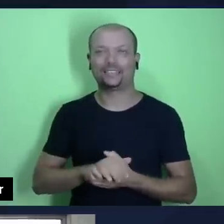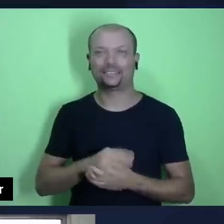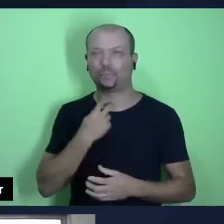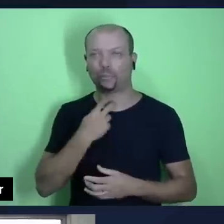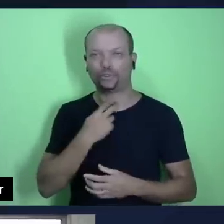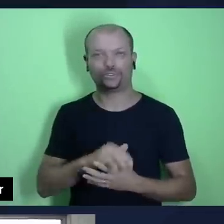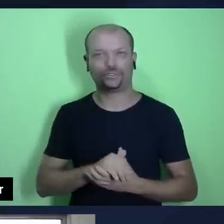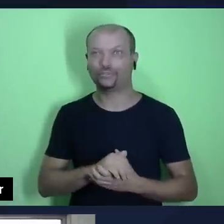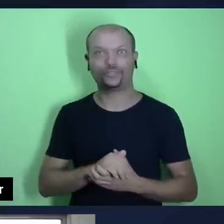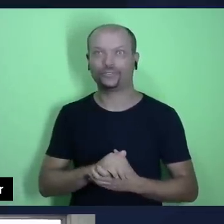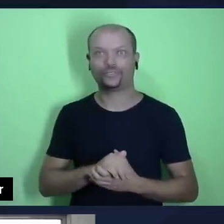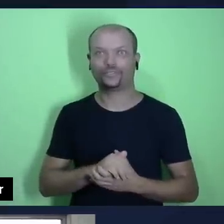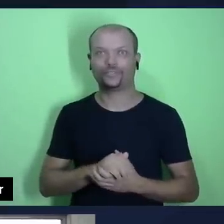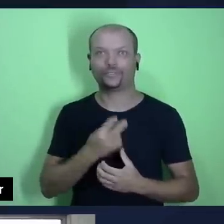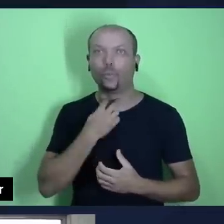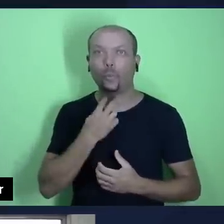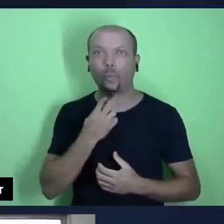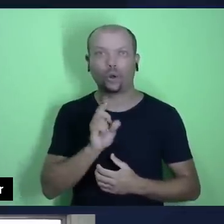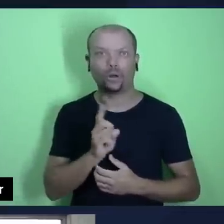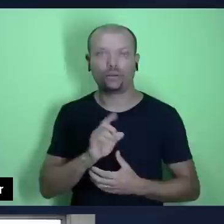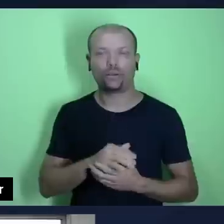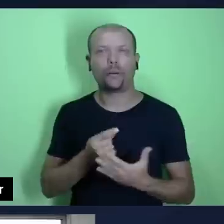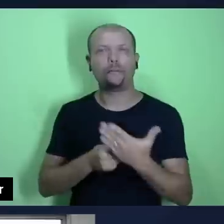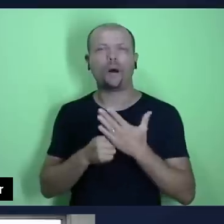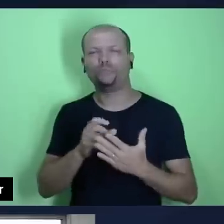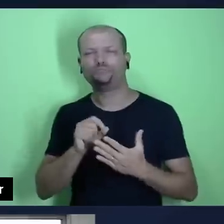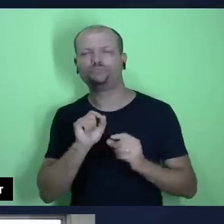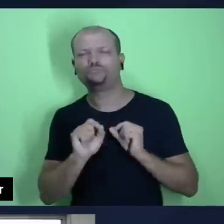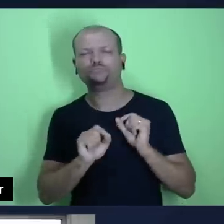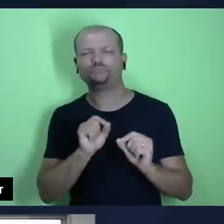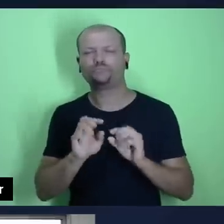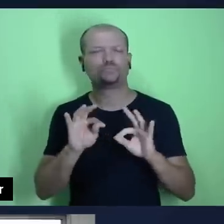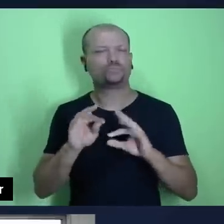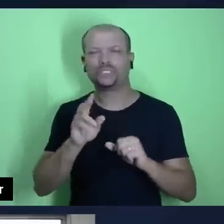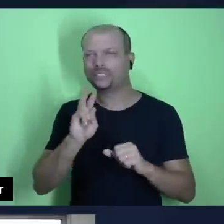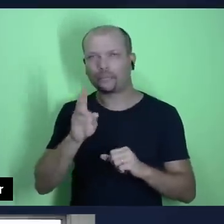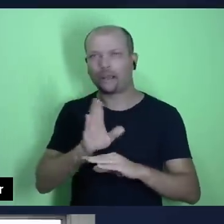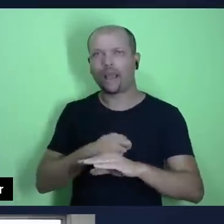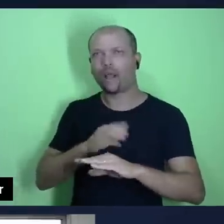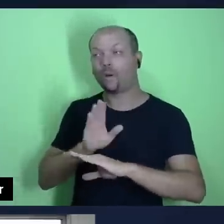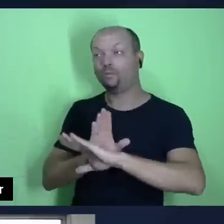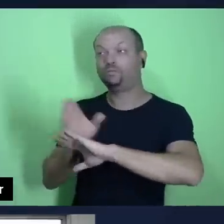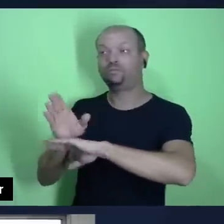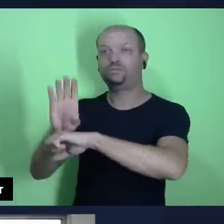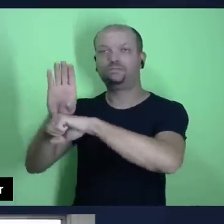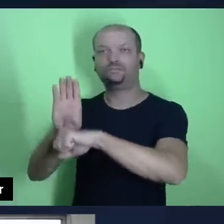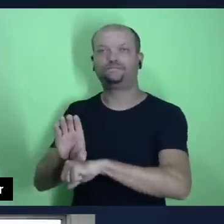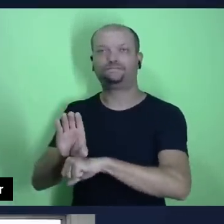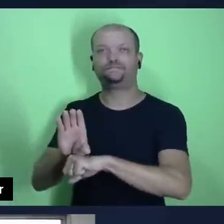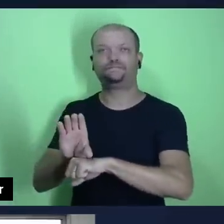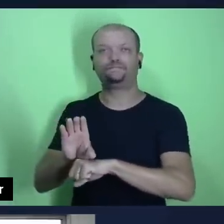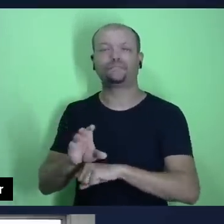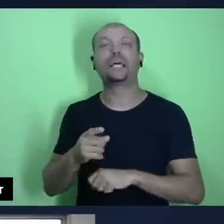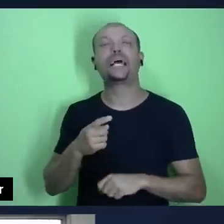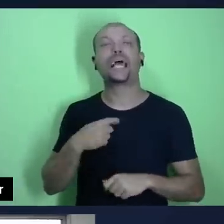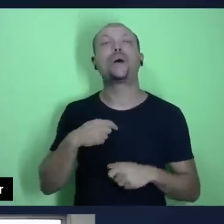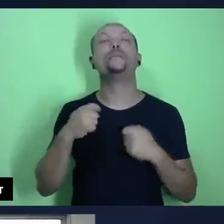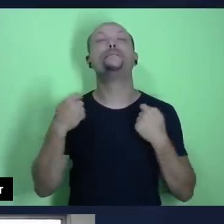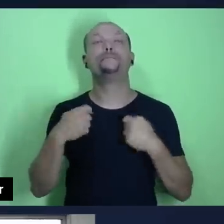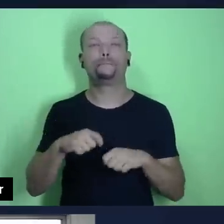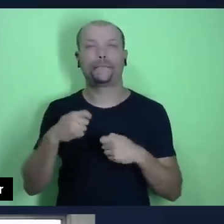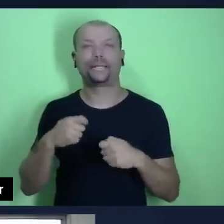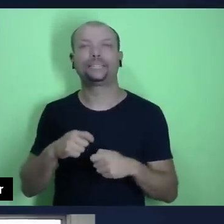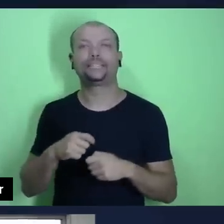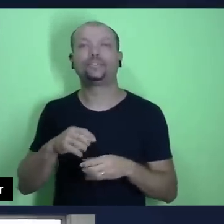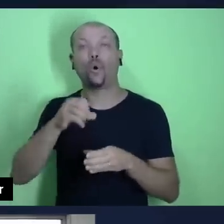muito forte. Isso aqui me mostra que todas as vezes que eu vou ao culto, eu devo ir com a minha